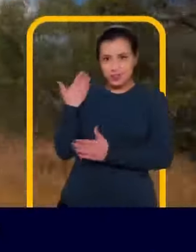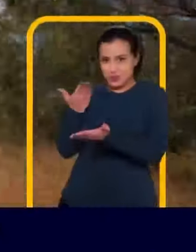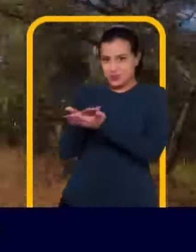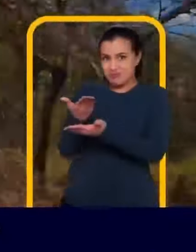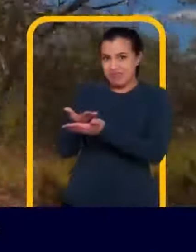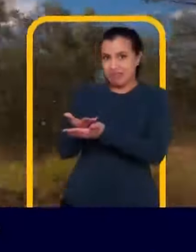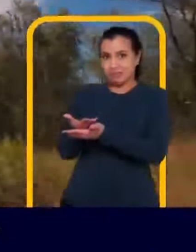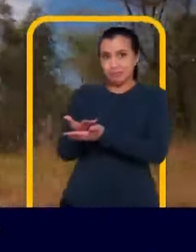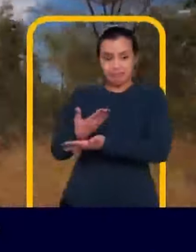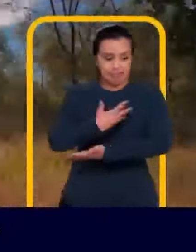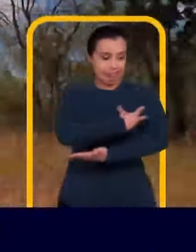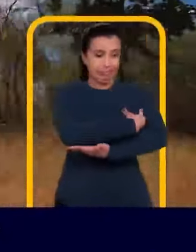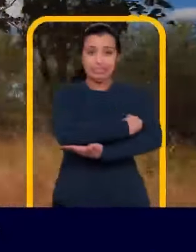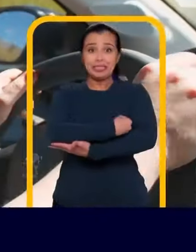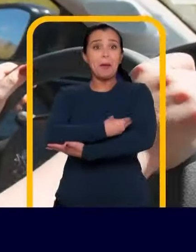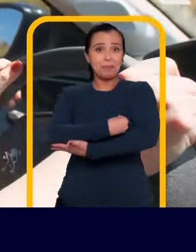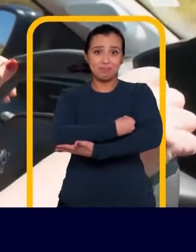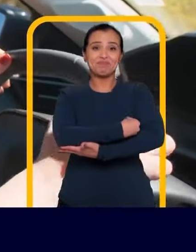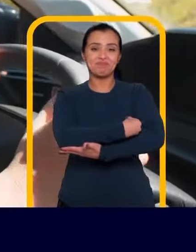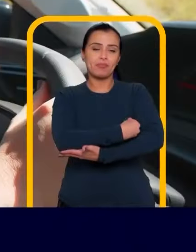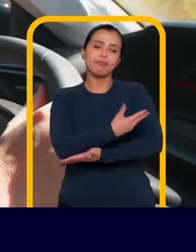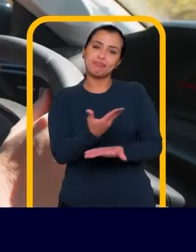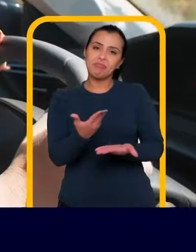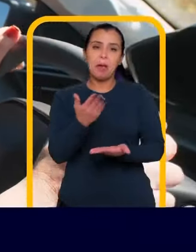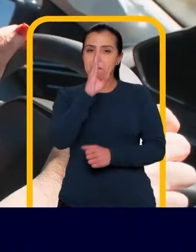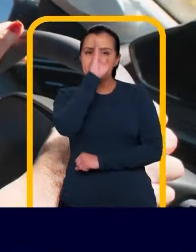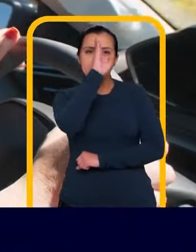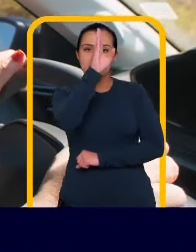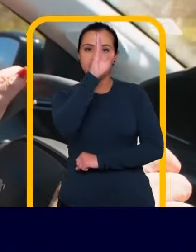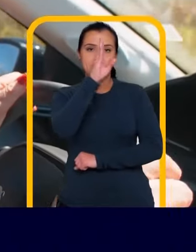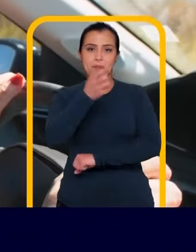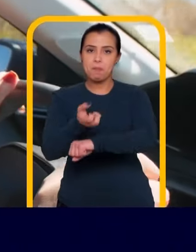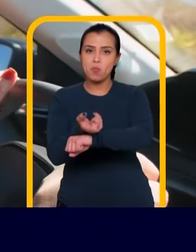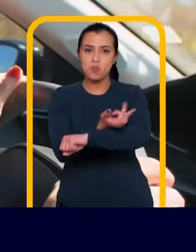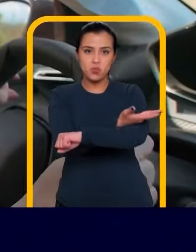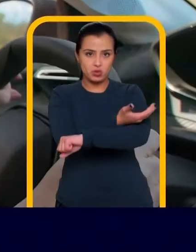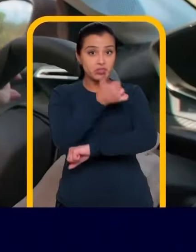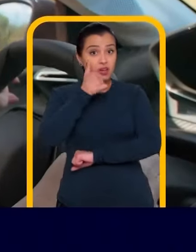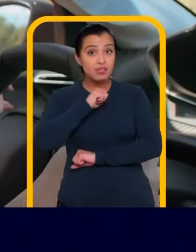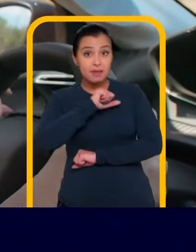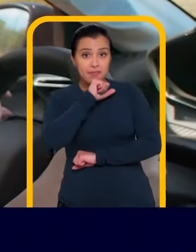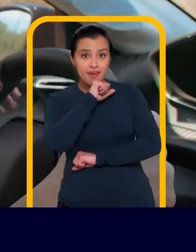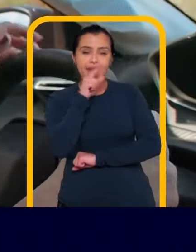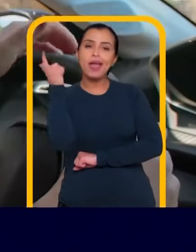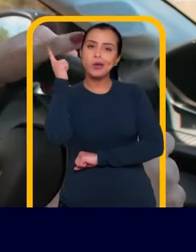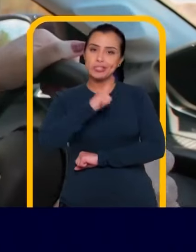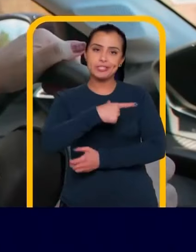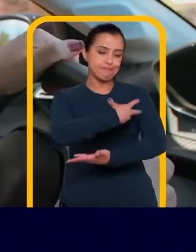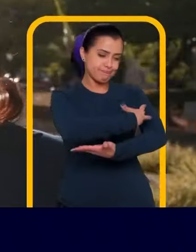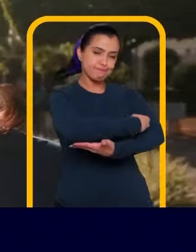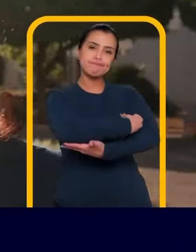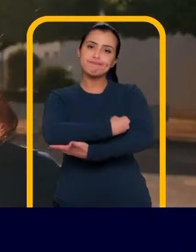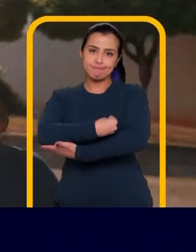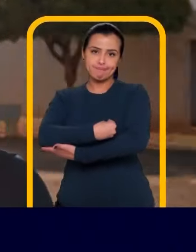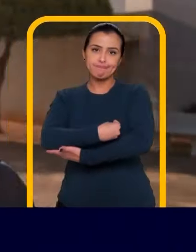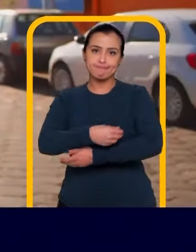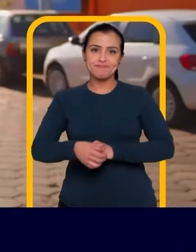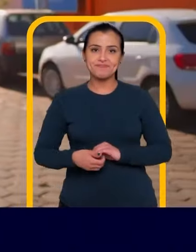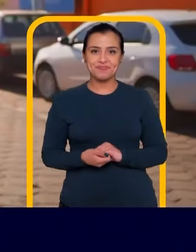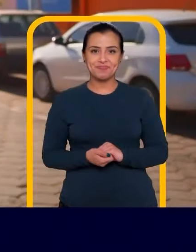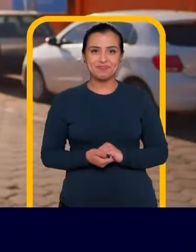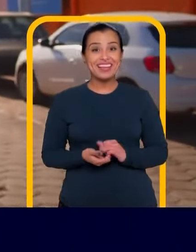Eu amamentava a minha filha fazendo discurso A maior emoção que uma mãe pode ter É poder dar de mamar para os seus filhos